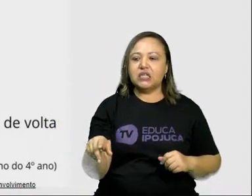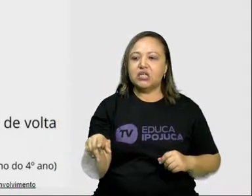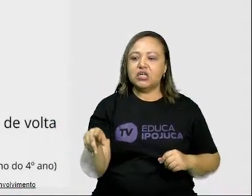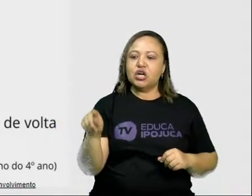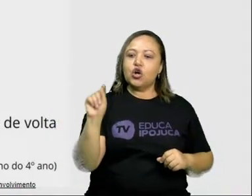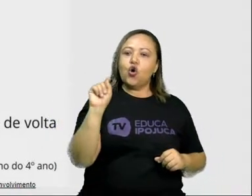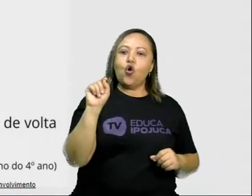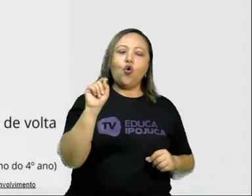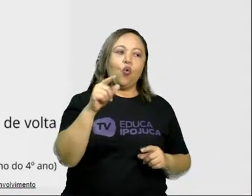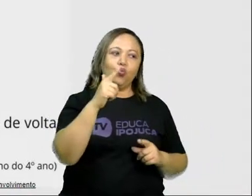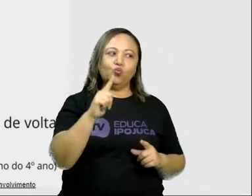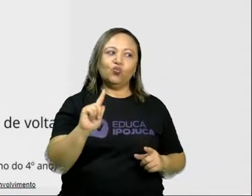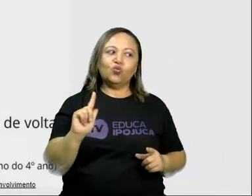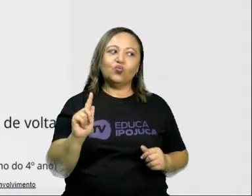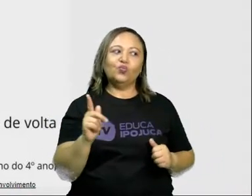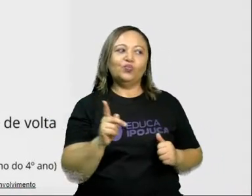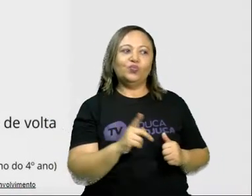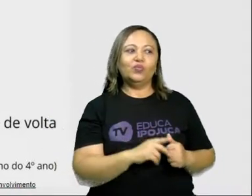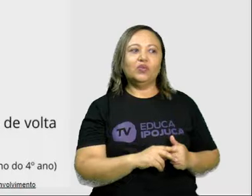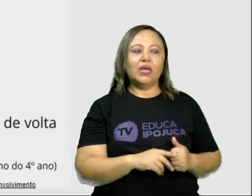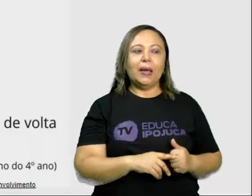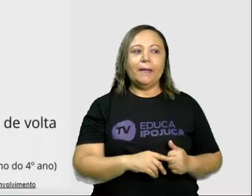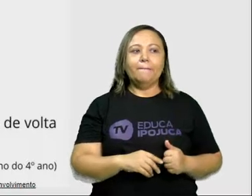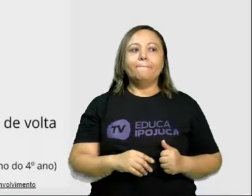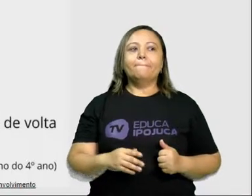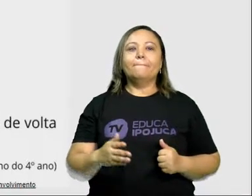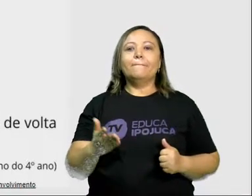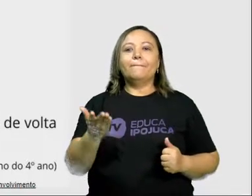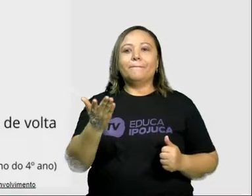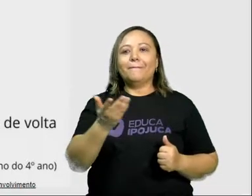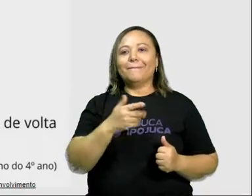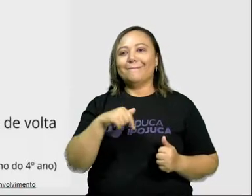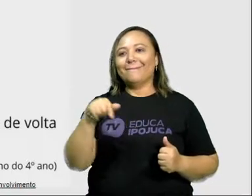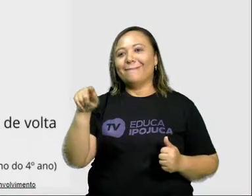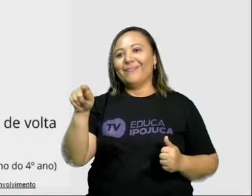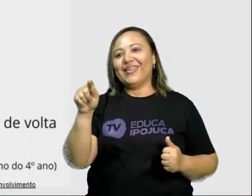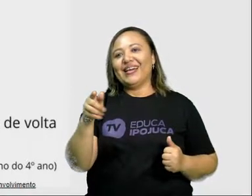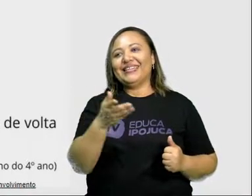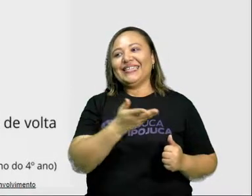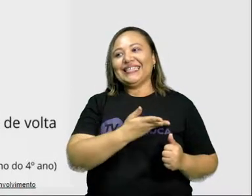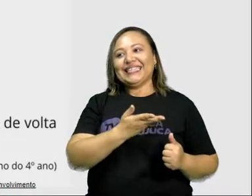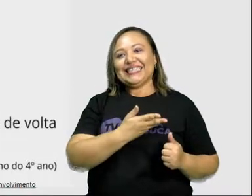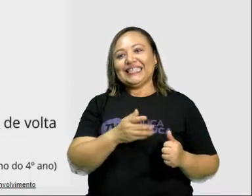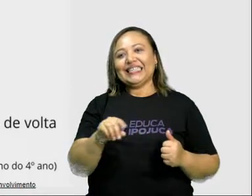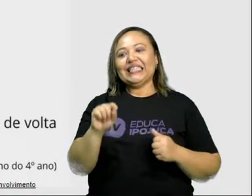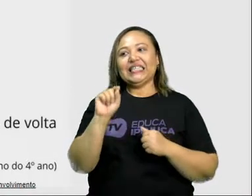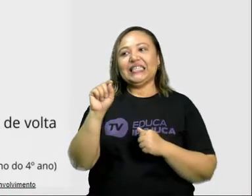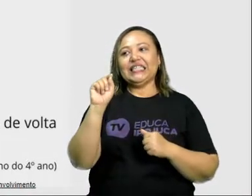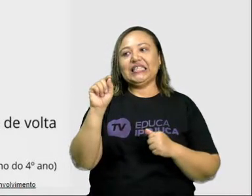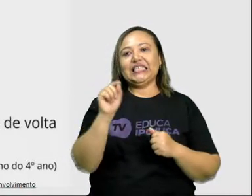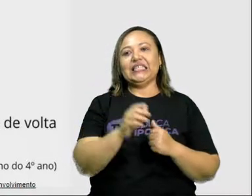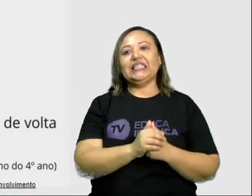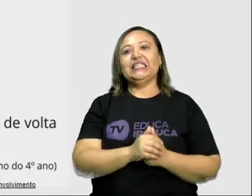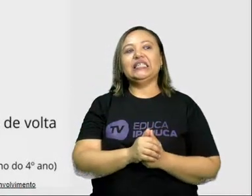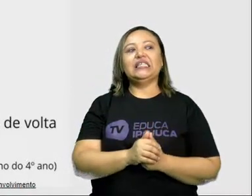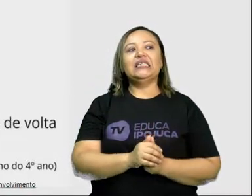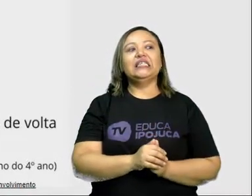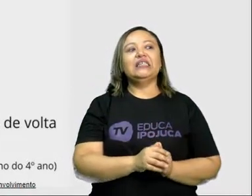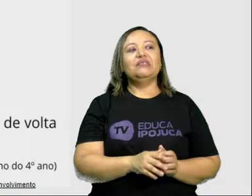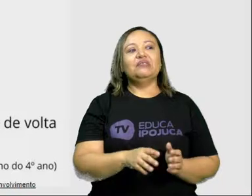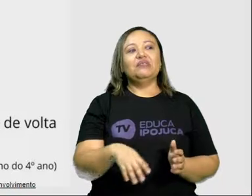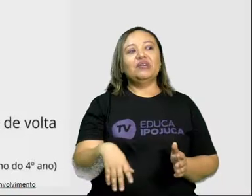quando ele fala, ele é um dos meus melhores amigos. Ele quem? O macaco não estava sabendo. Então,